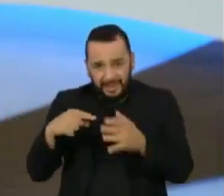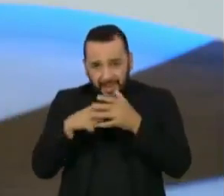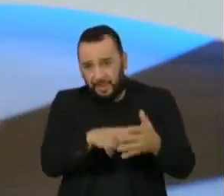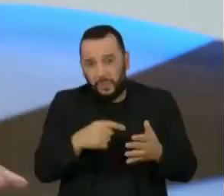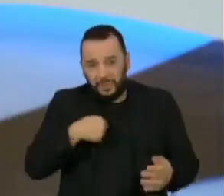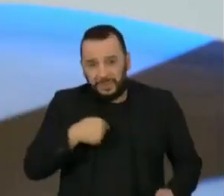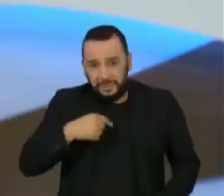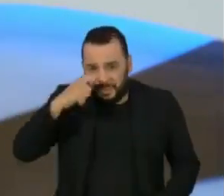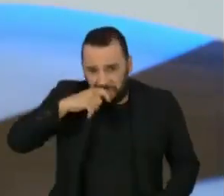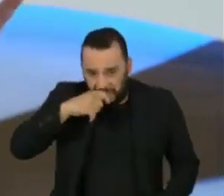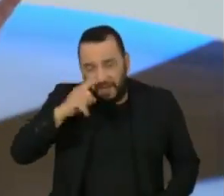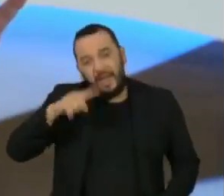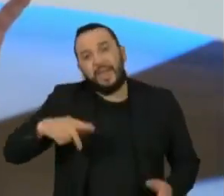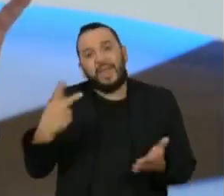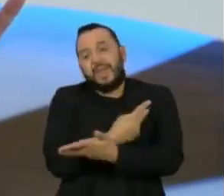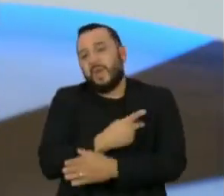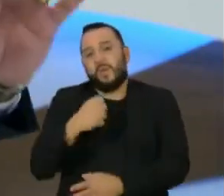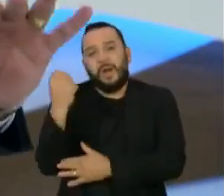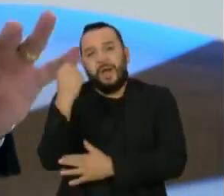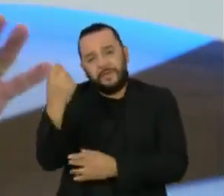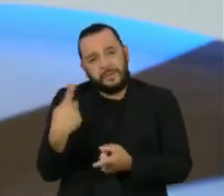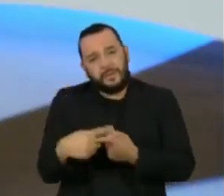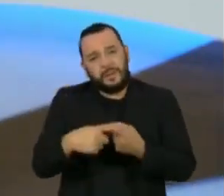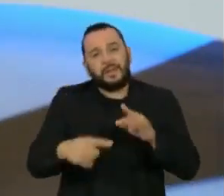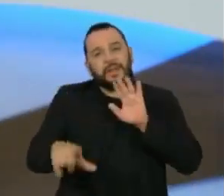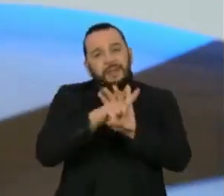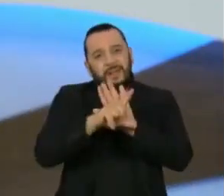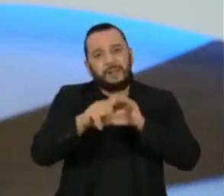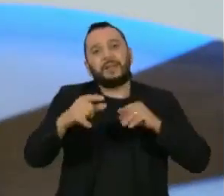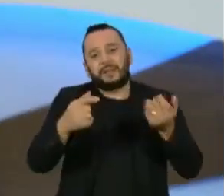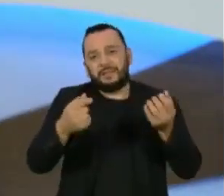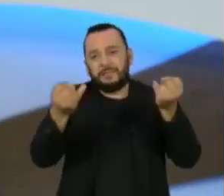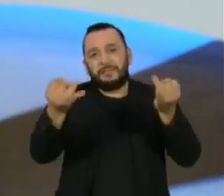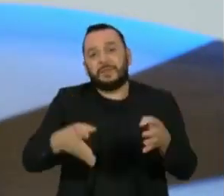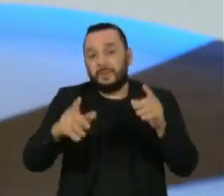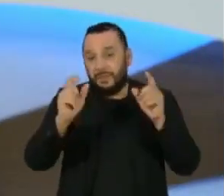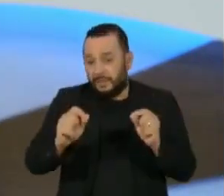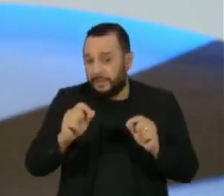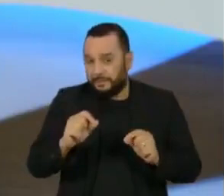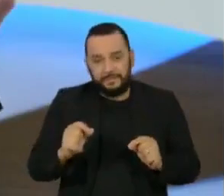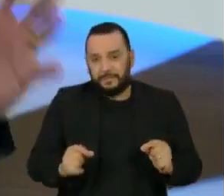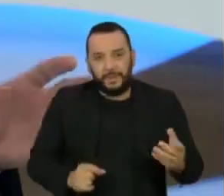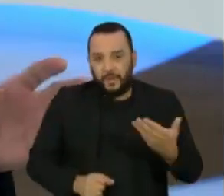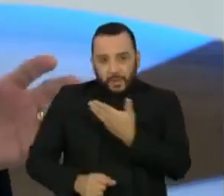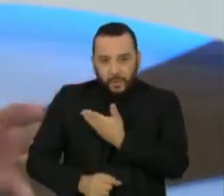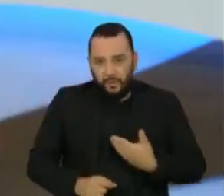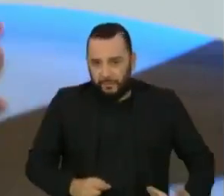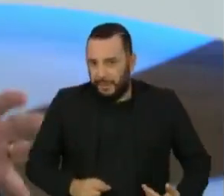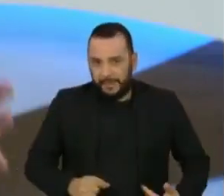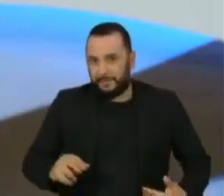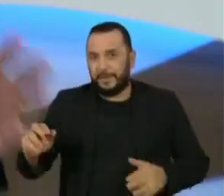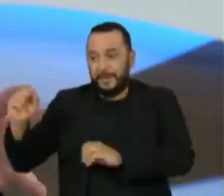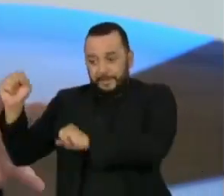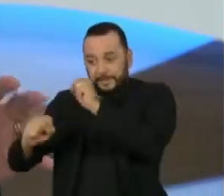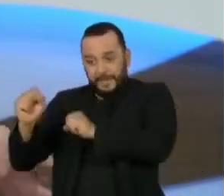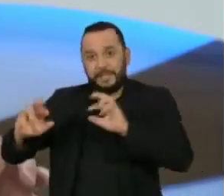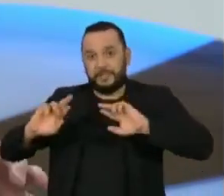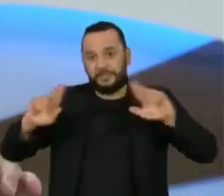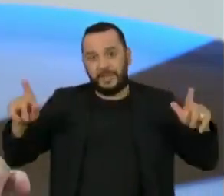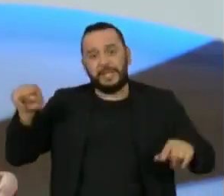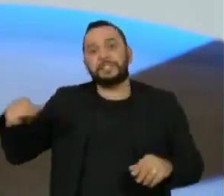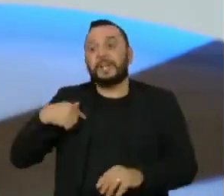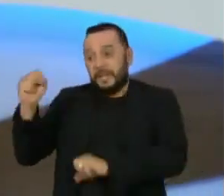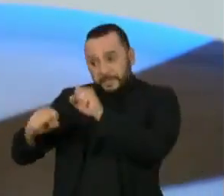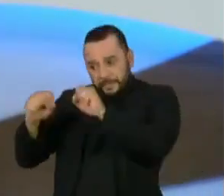é um erro gravíssimo, porque nenhum lugar na legislação, eles têm que entender o seguinte, governo não é igual a empresa. Empresa pode tudo